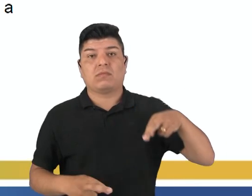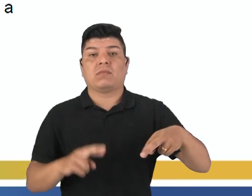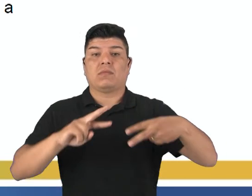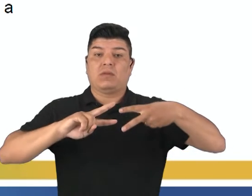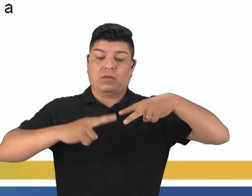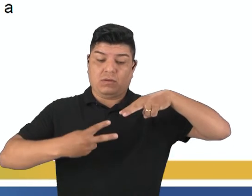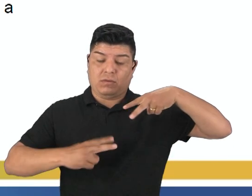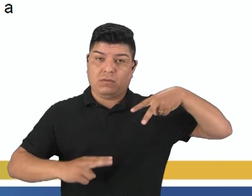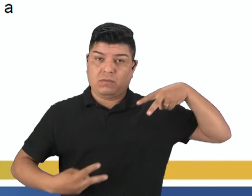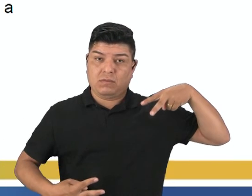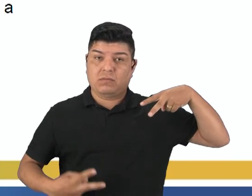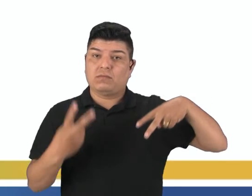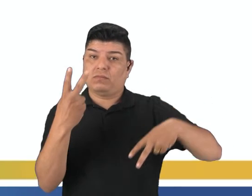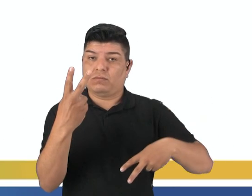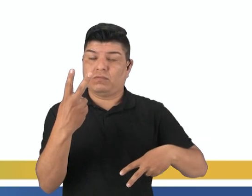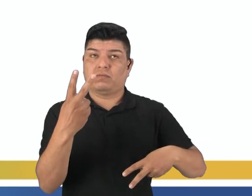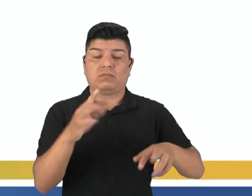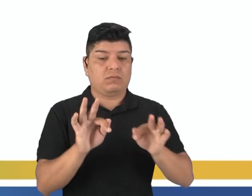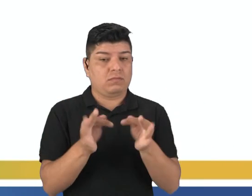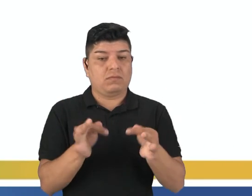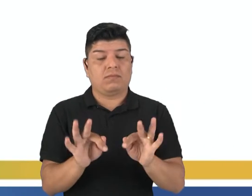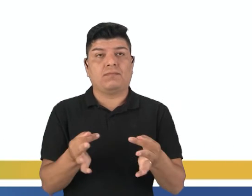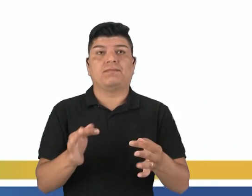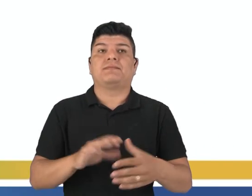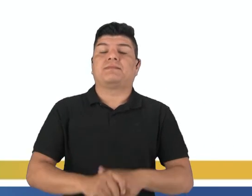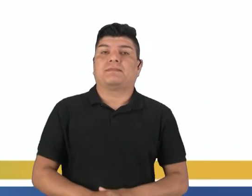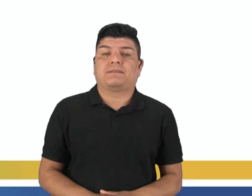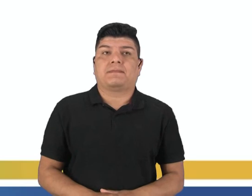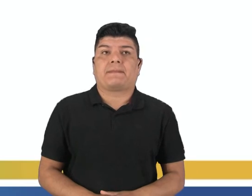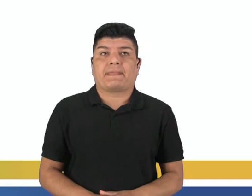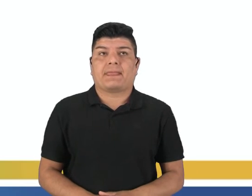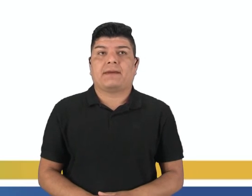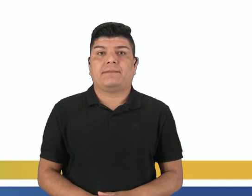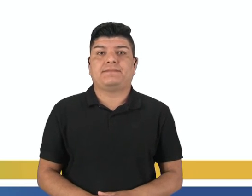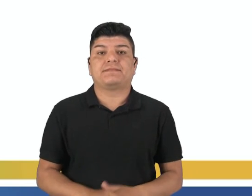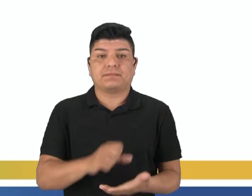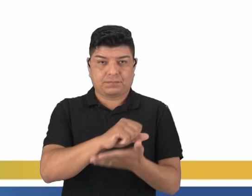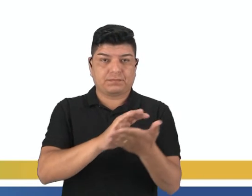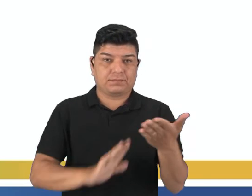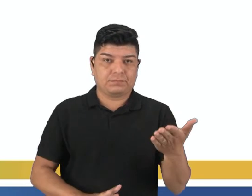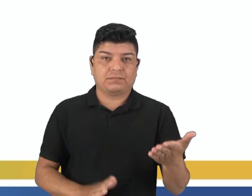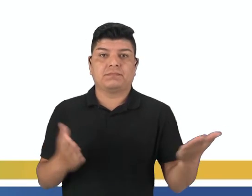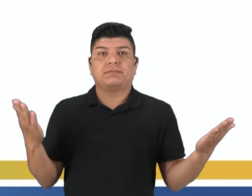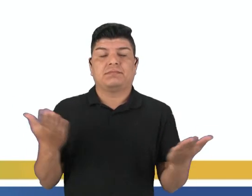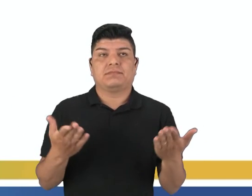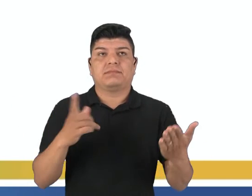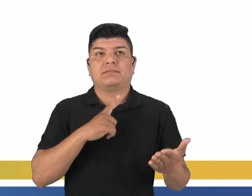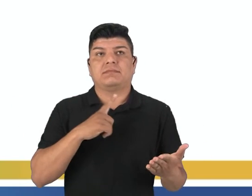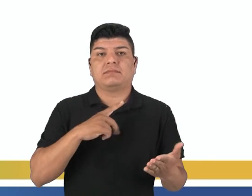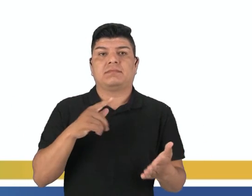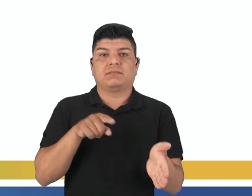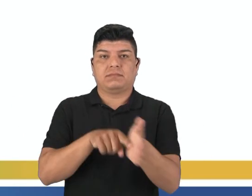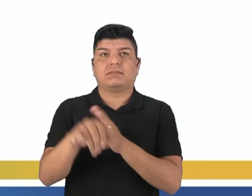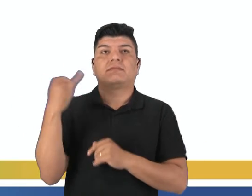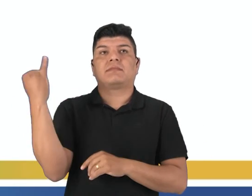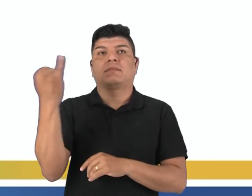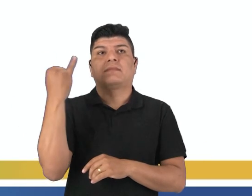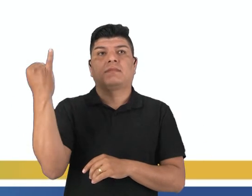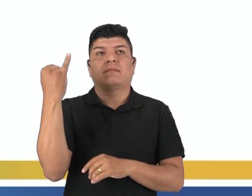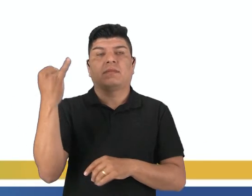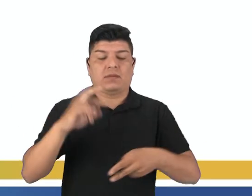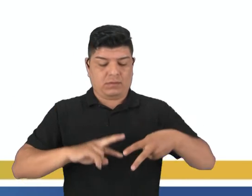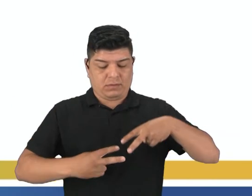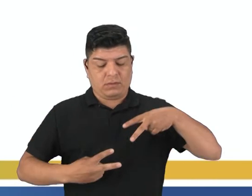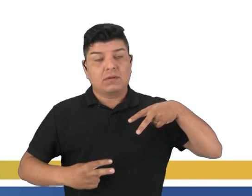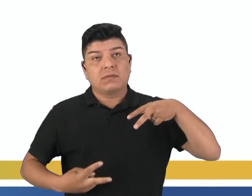simples. Bom, no nosso exercitando, nós temos essa questão interessante. Uma fita de